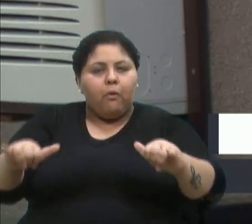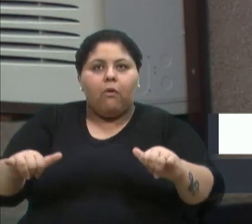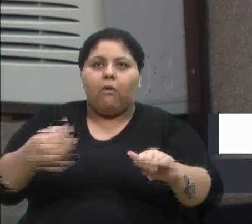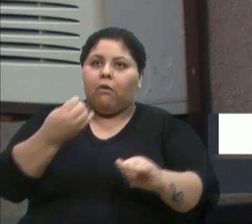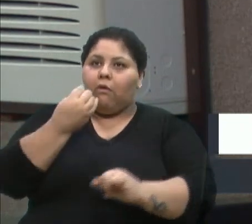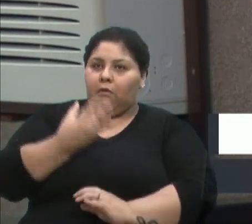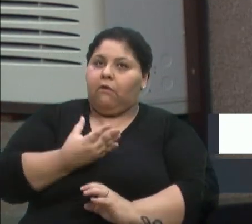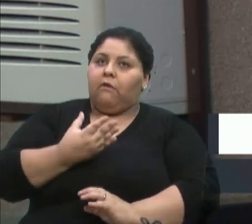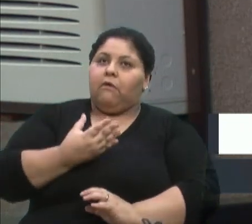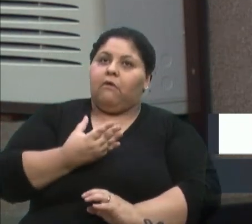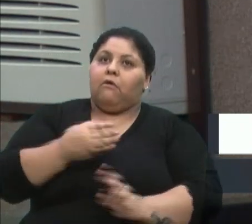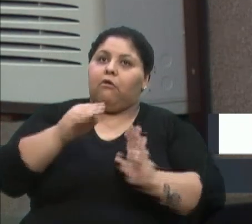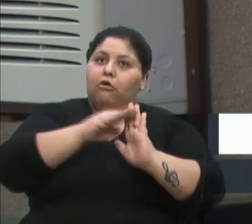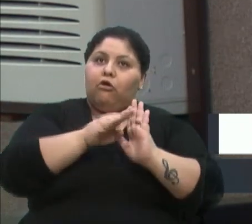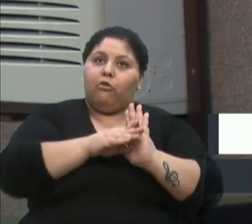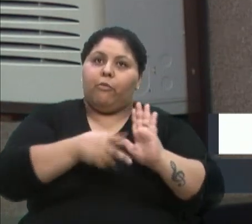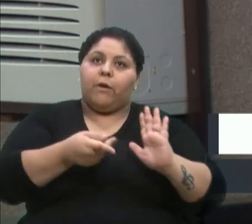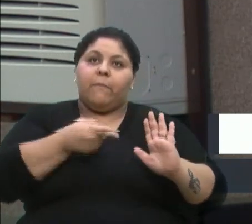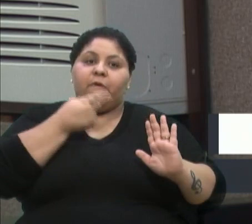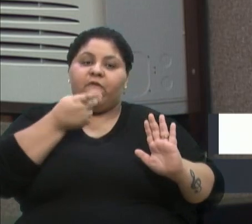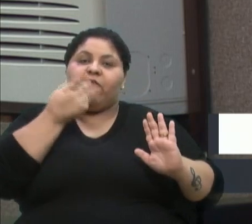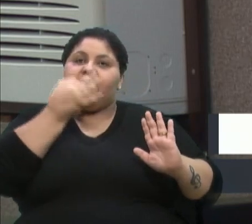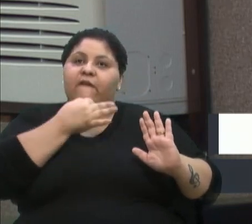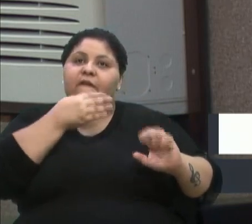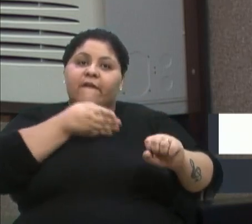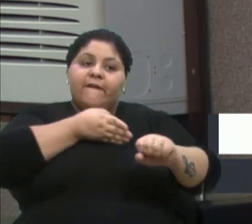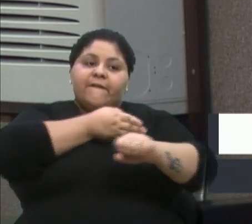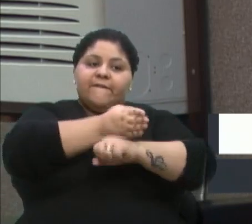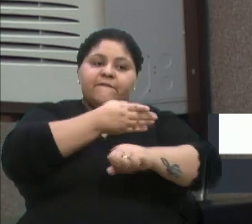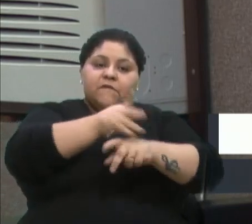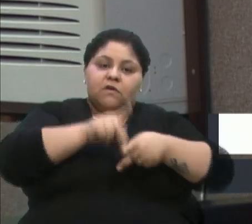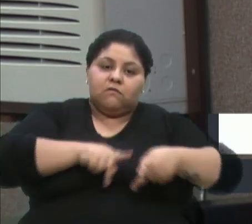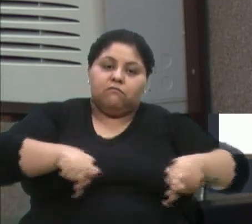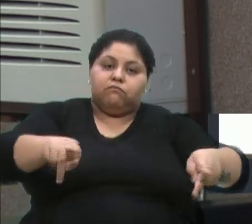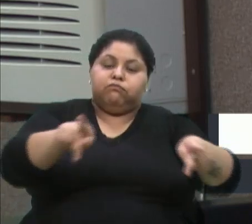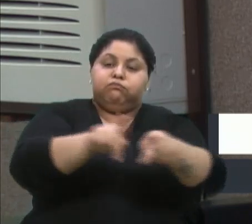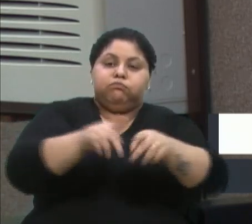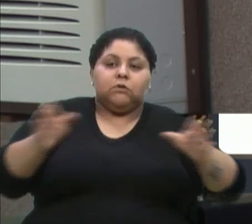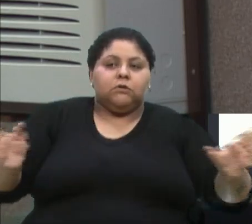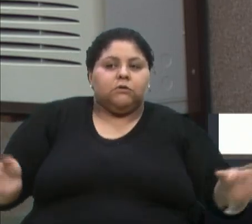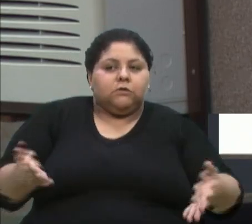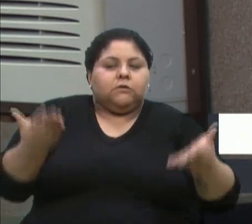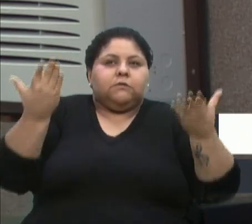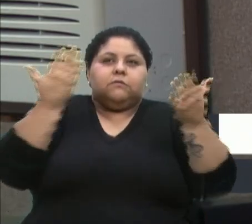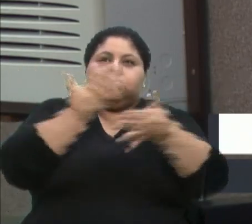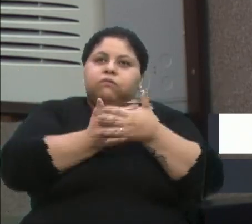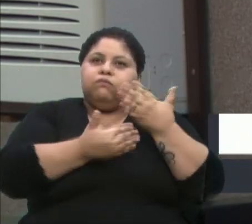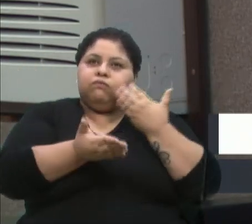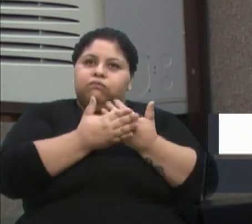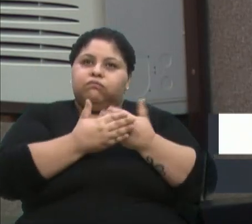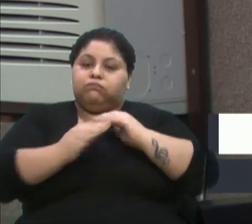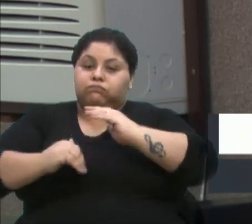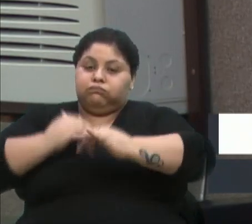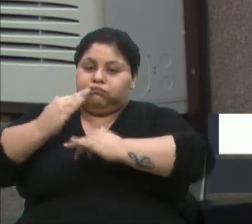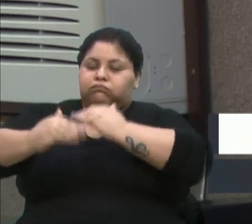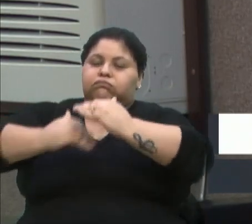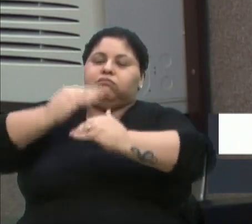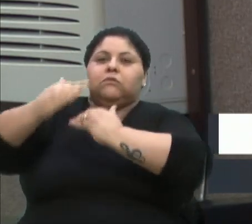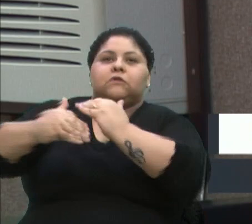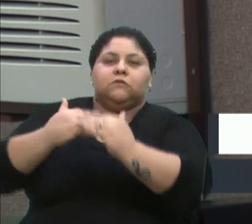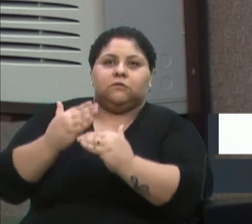é o Fala Caxias. A participação popular aqui foi enaltecida por todos, e dizia que esse processo estava sendo